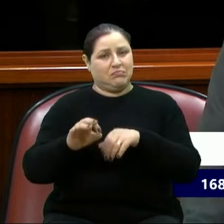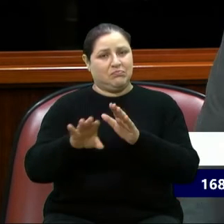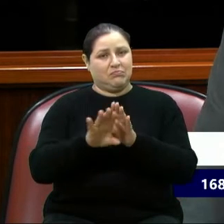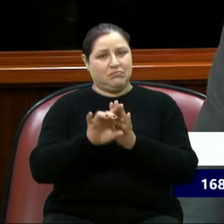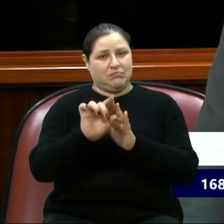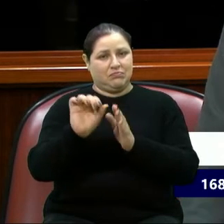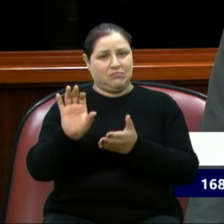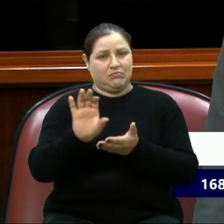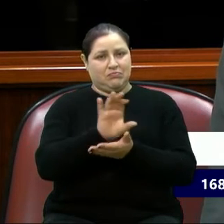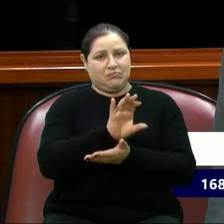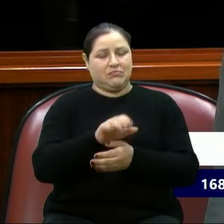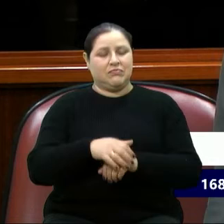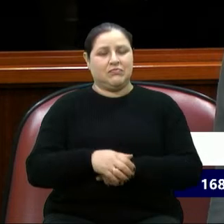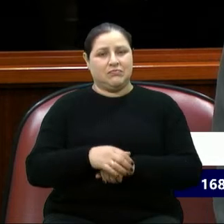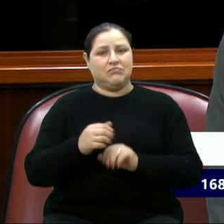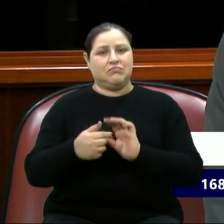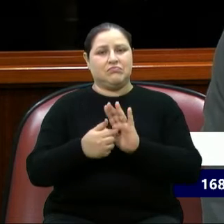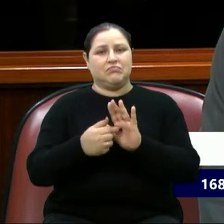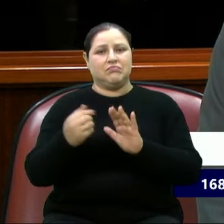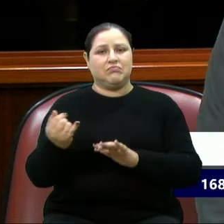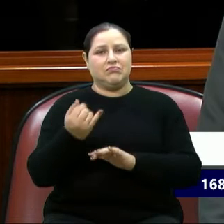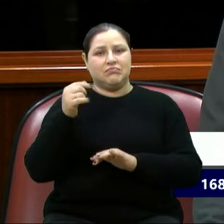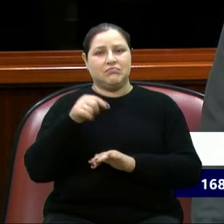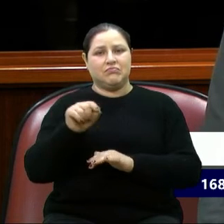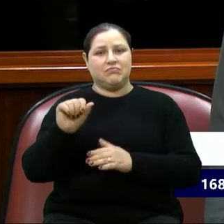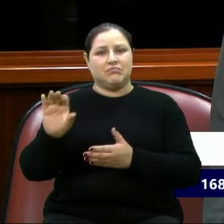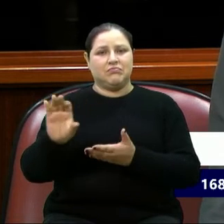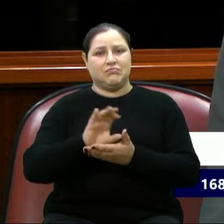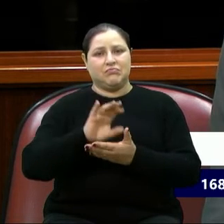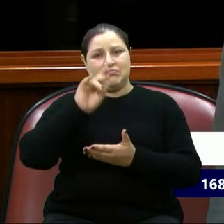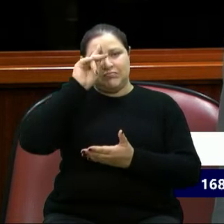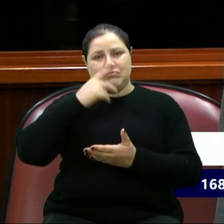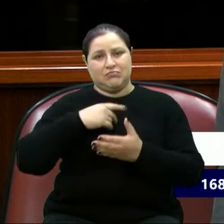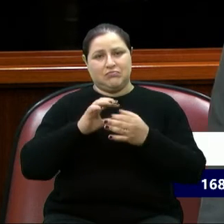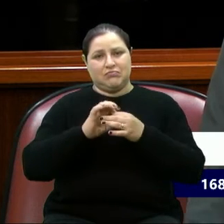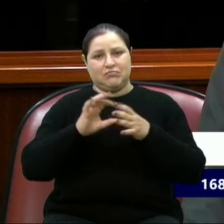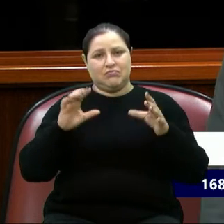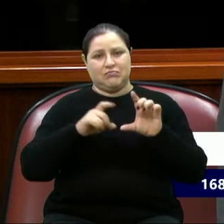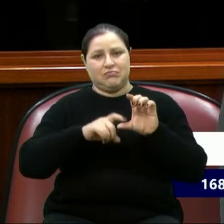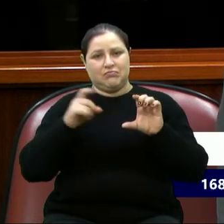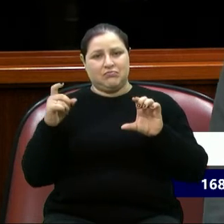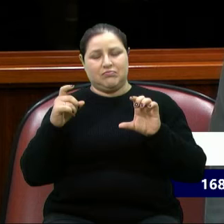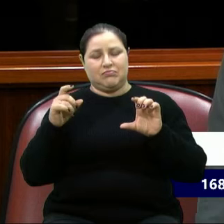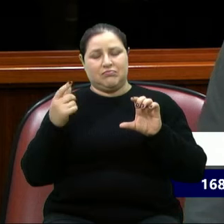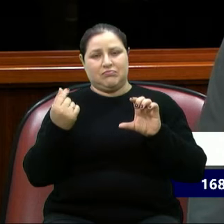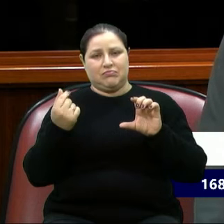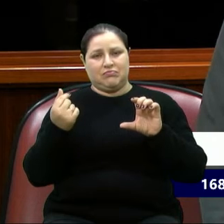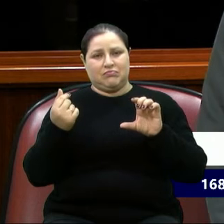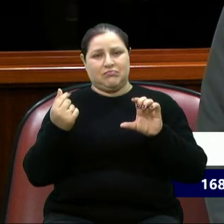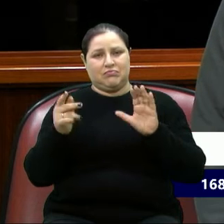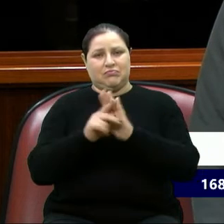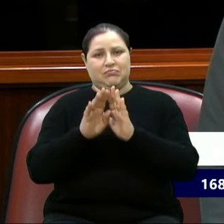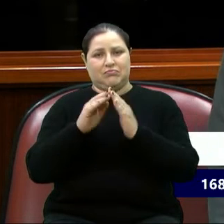a importância dessa verba da autonomia financeira da escola. É importante o